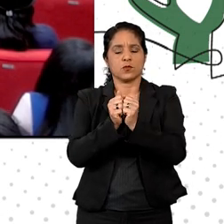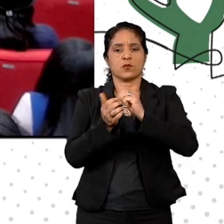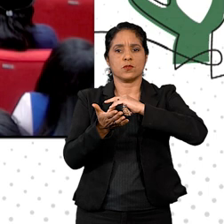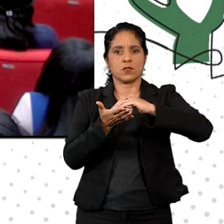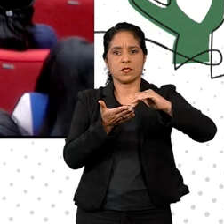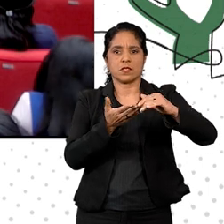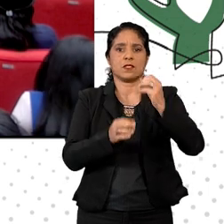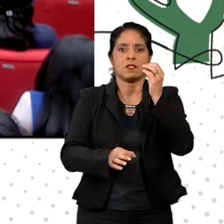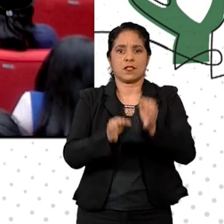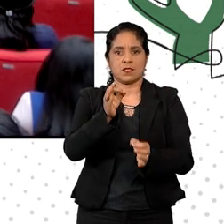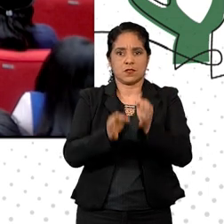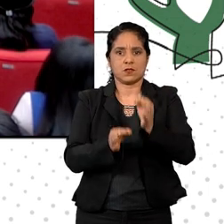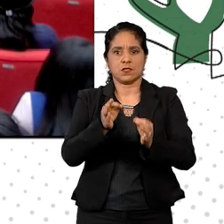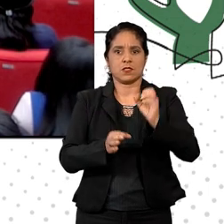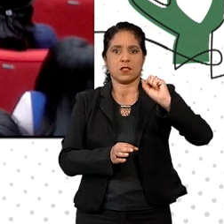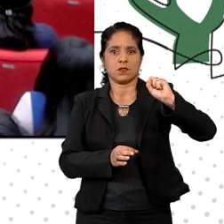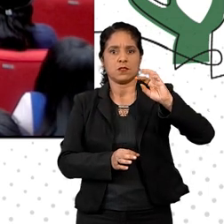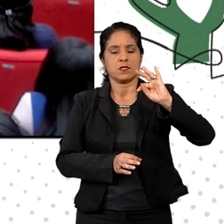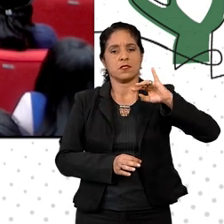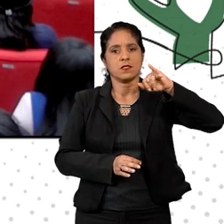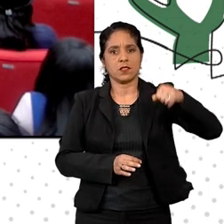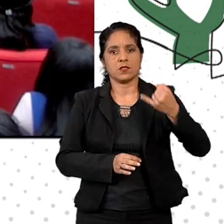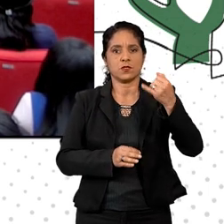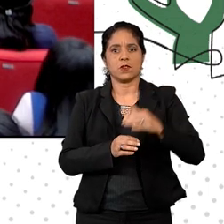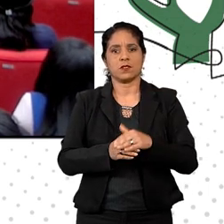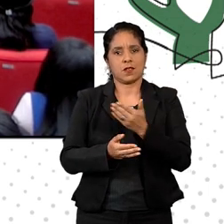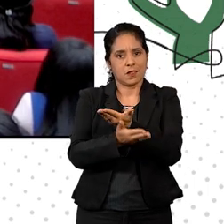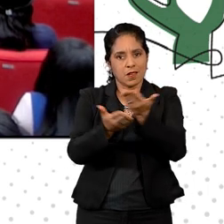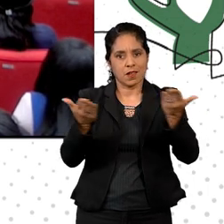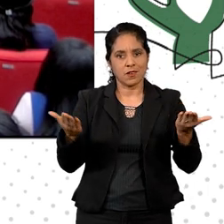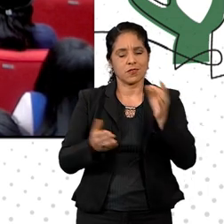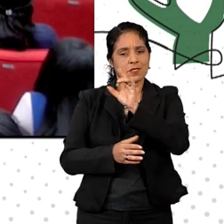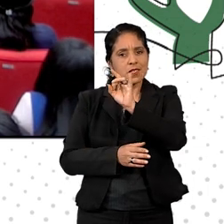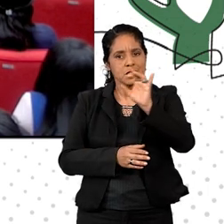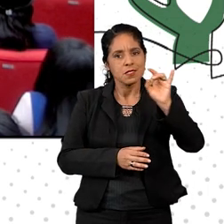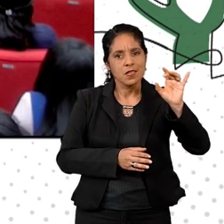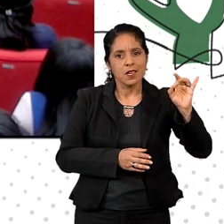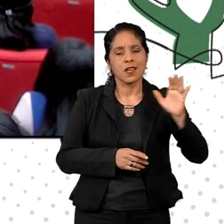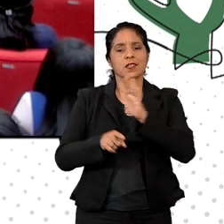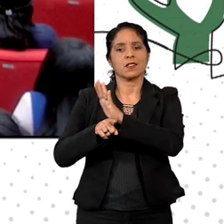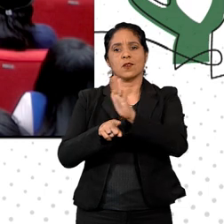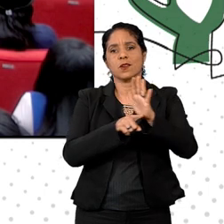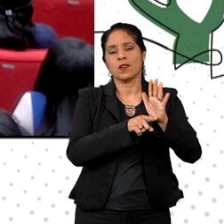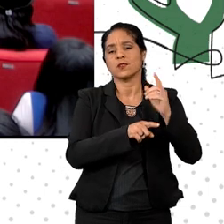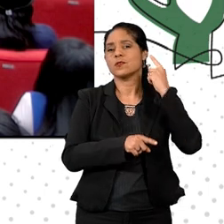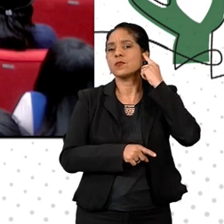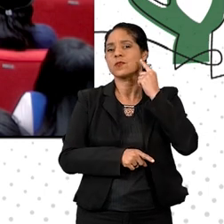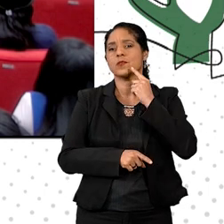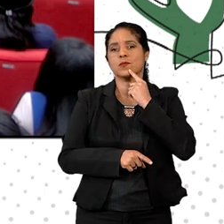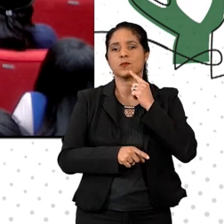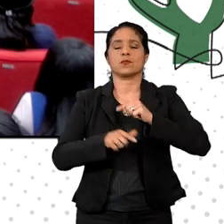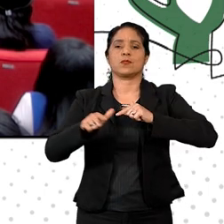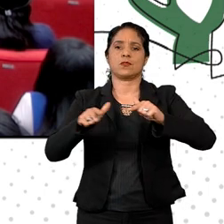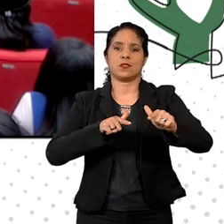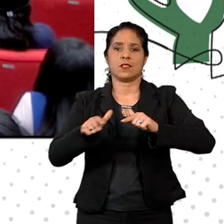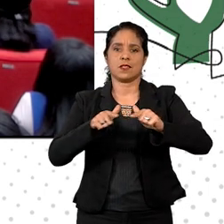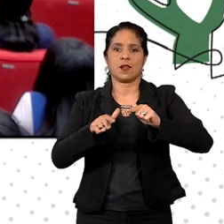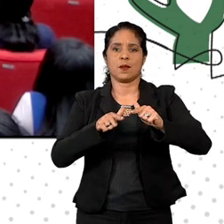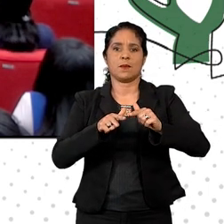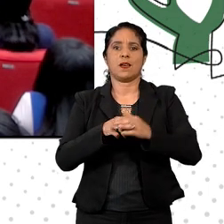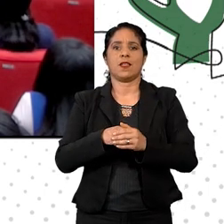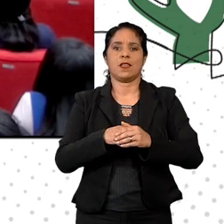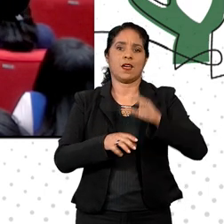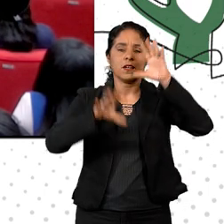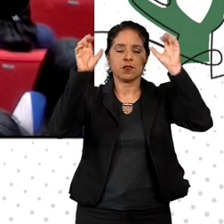Judiciária do STJ, em homenagem a cada um e a cada um dos colaboradores surdos que atuaram e atuam no